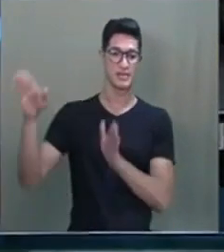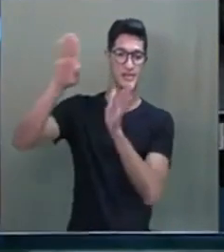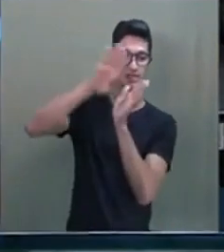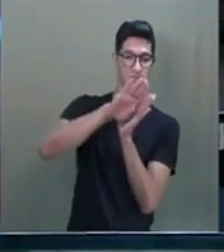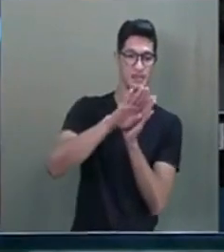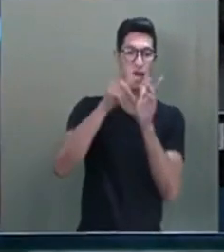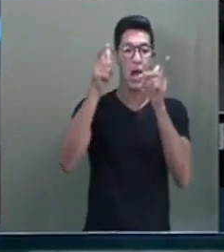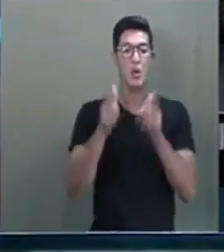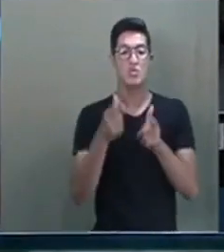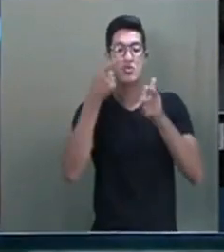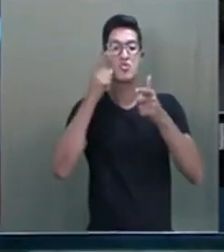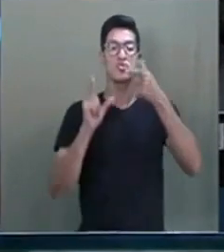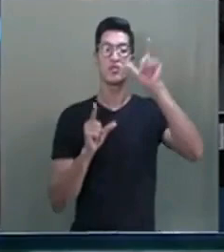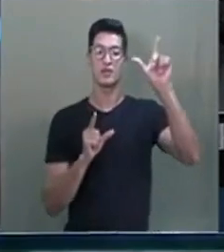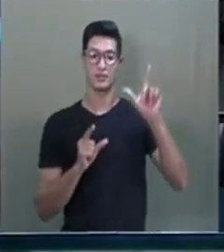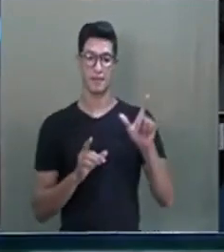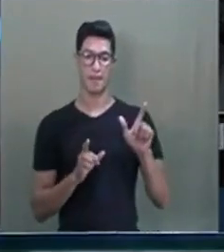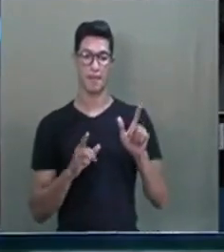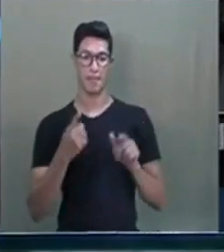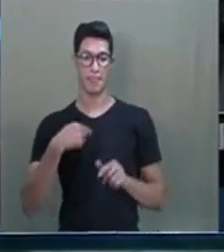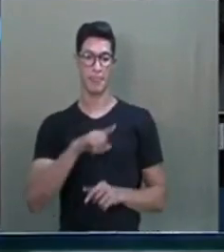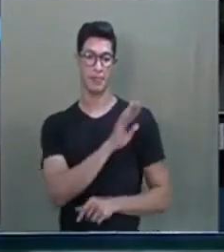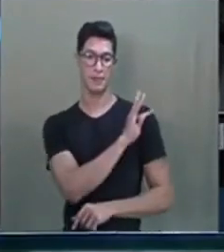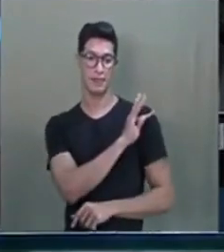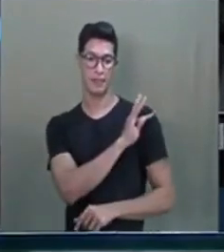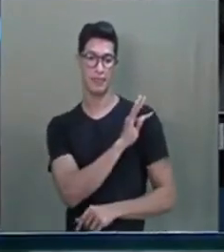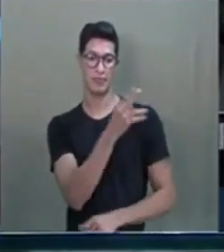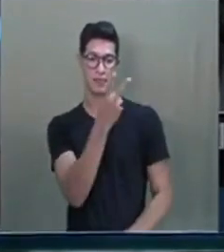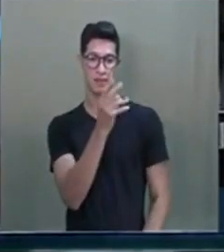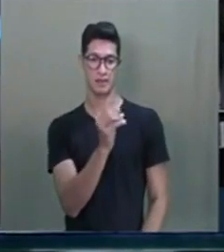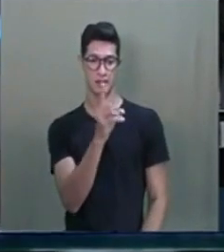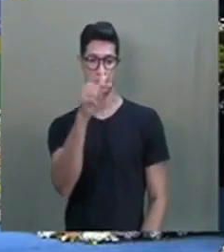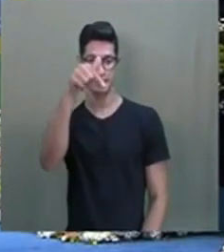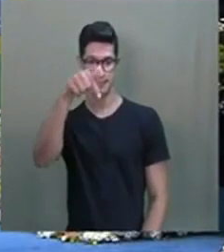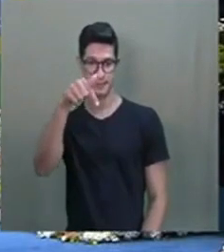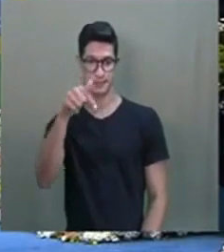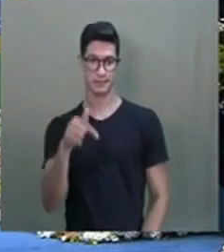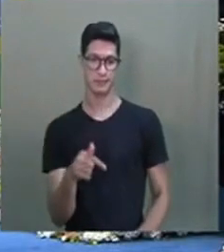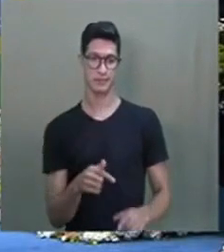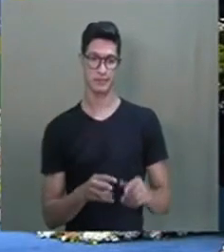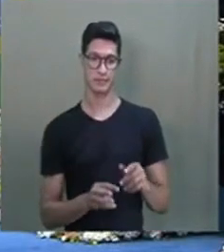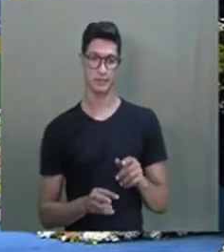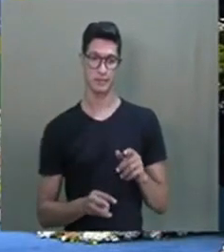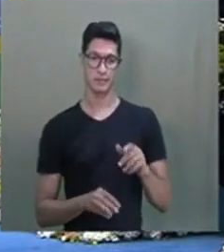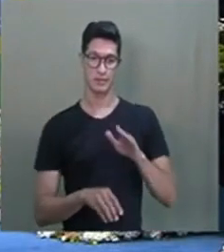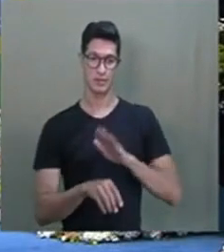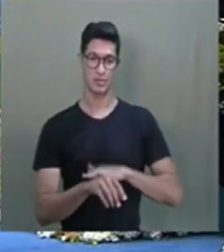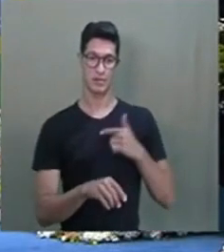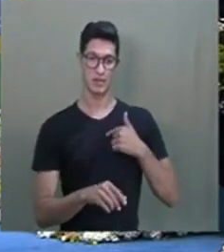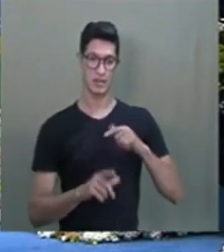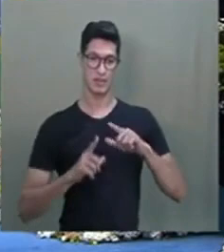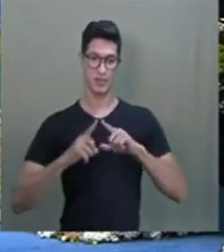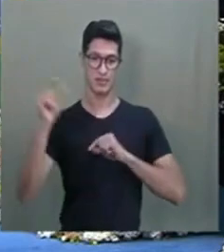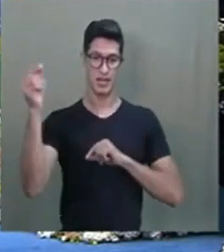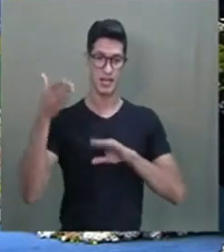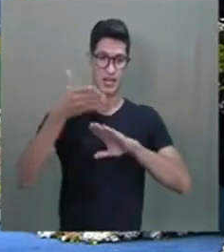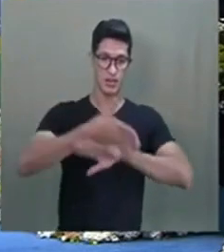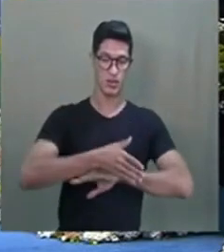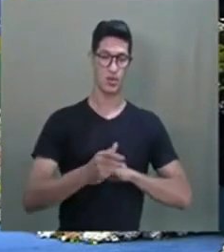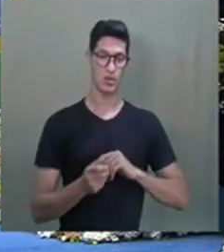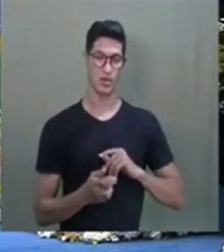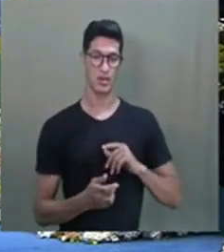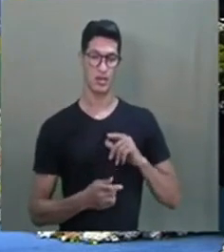chegasse onde chegou. Então, ele foi nosso técnico em 2017, foi ali, no momento que eu estava saindo, ele estava entrando,